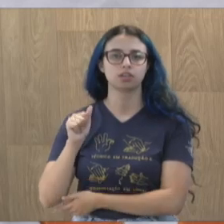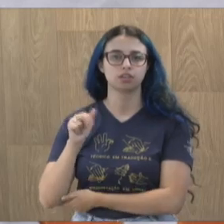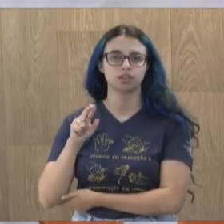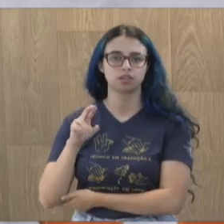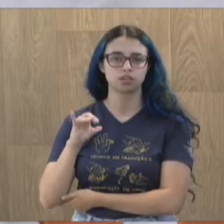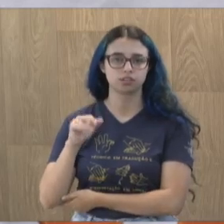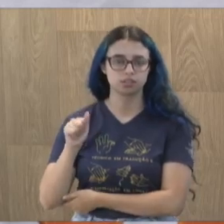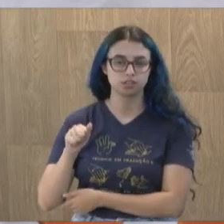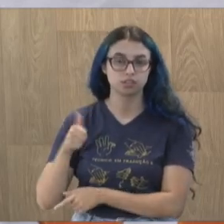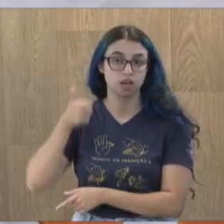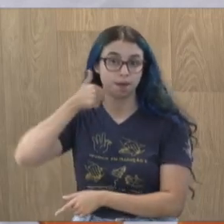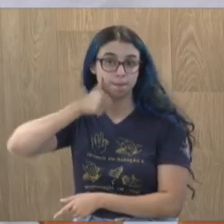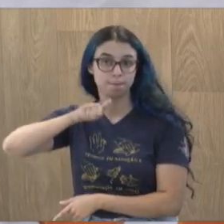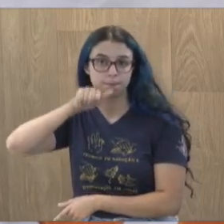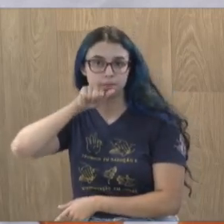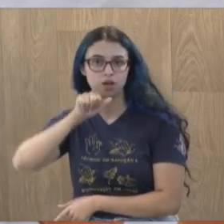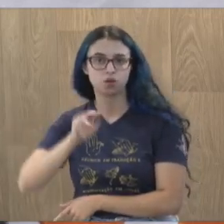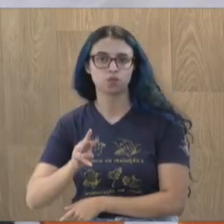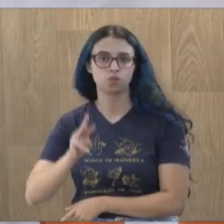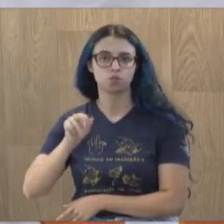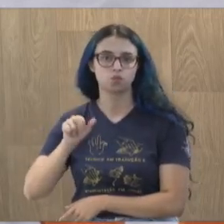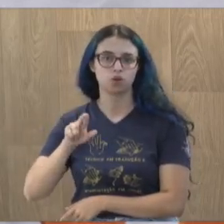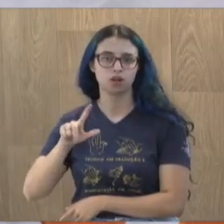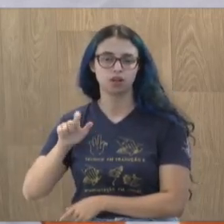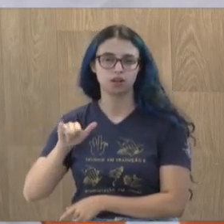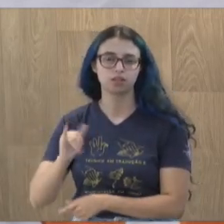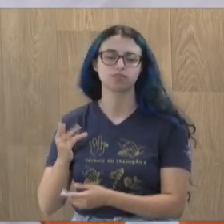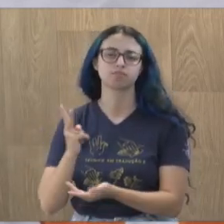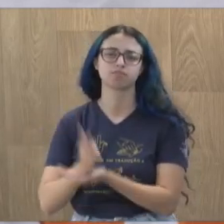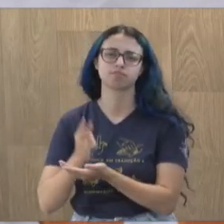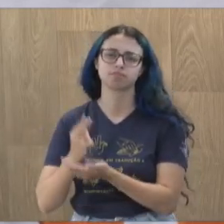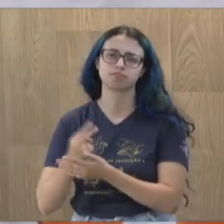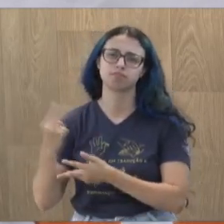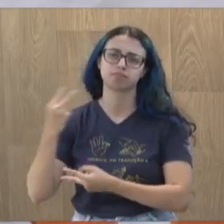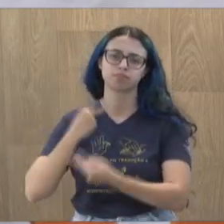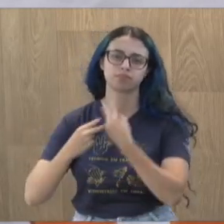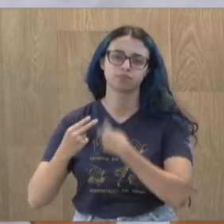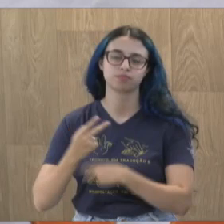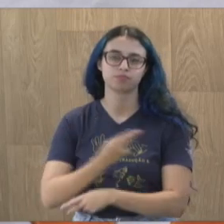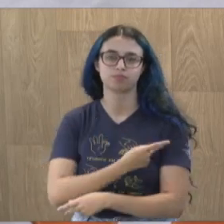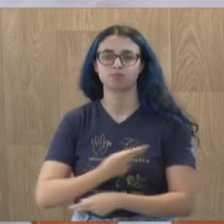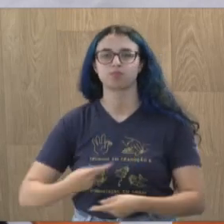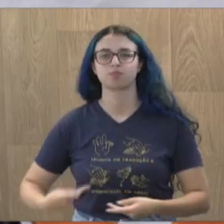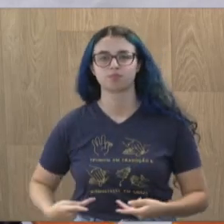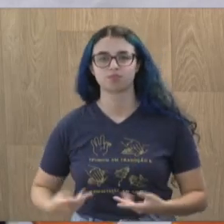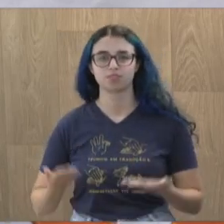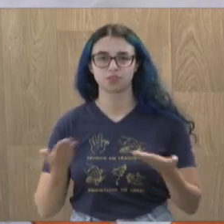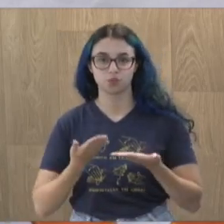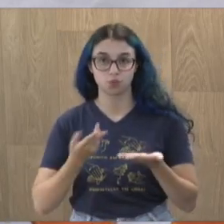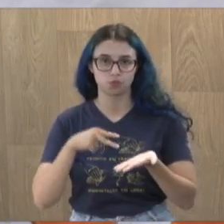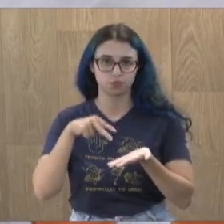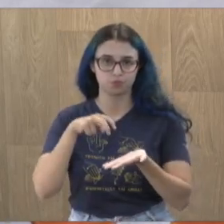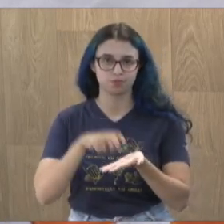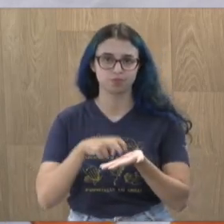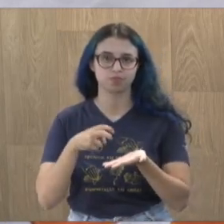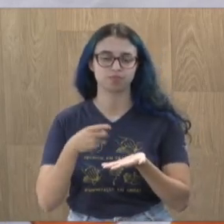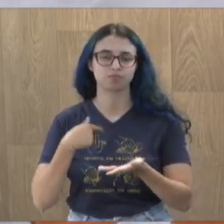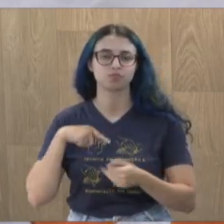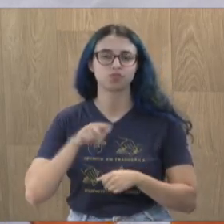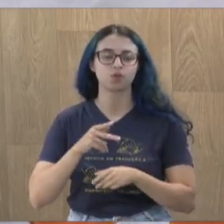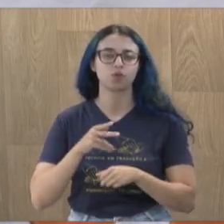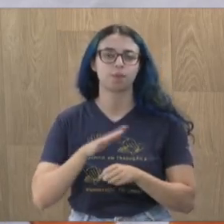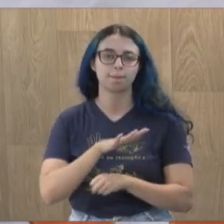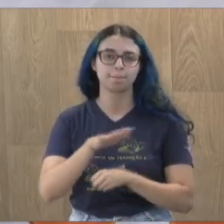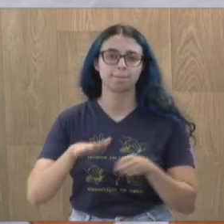mãe do Aras, nosso parceiro também, tem sempre nos acompanhado aqui no nosso trabalho. Senhor Presidente, hoje pela manhã estive lá no bairro São